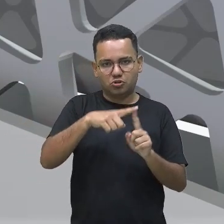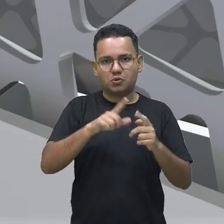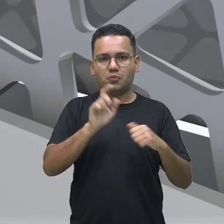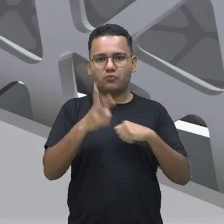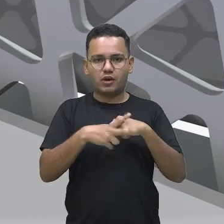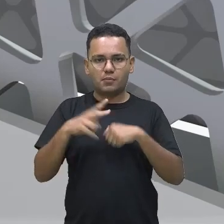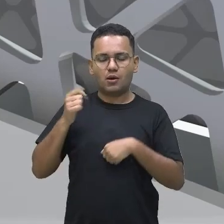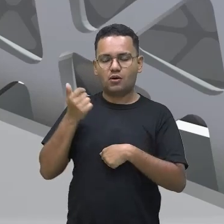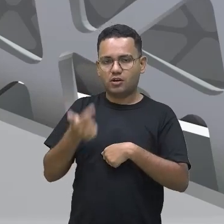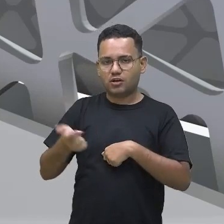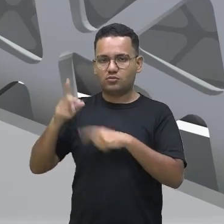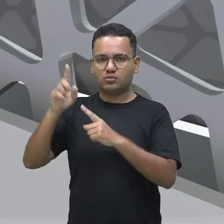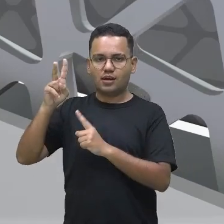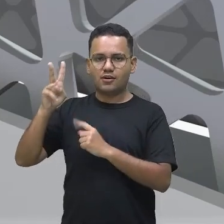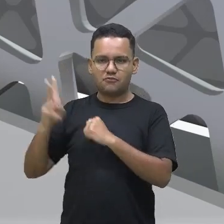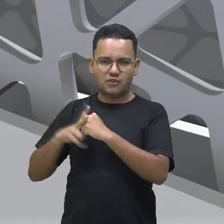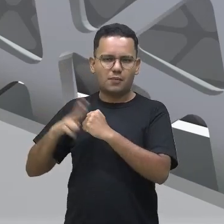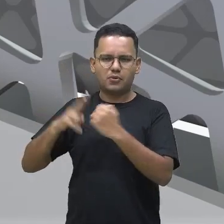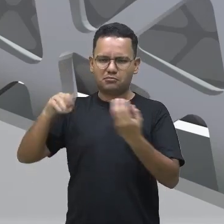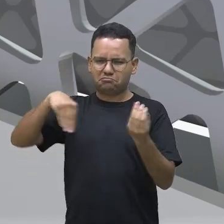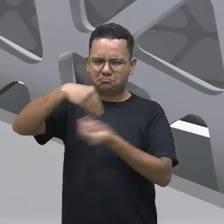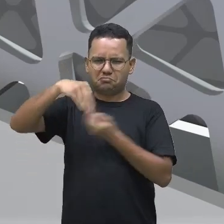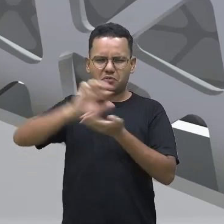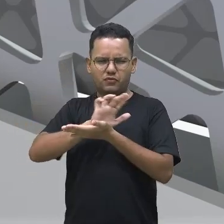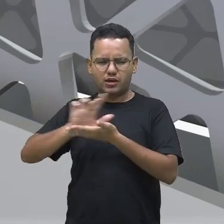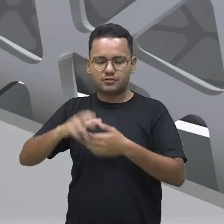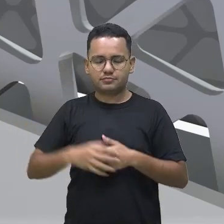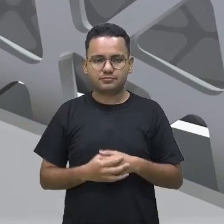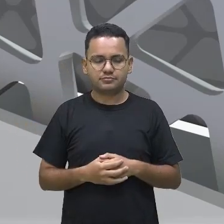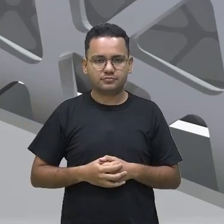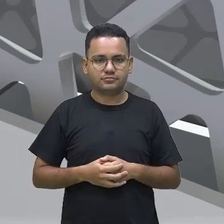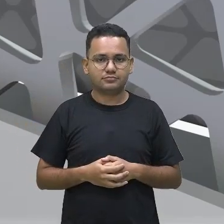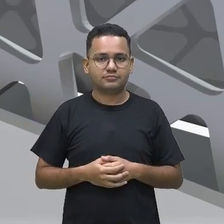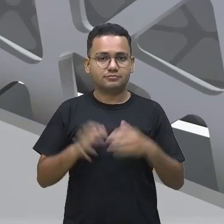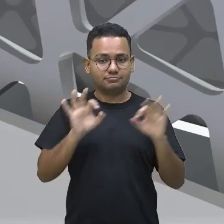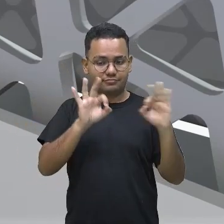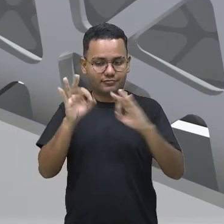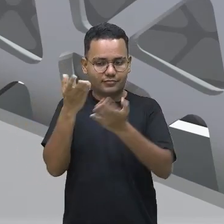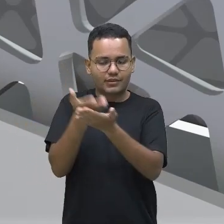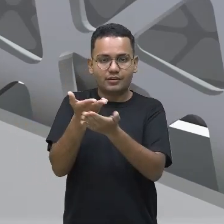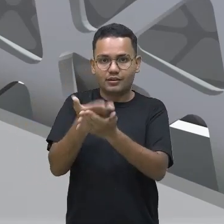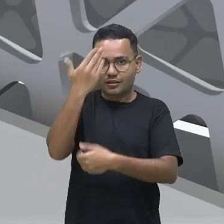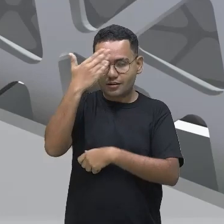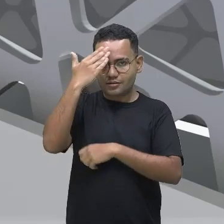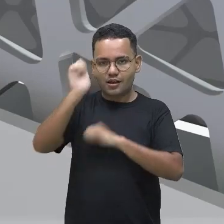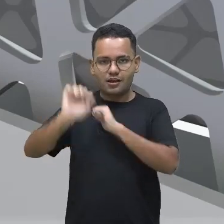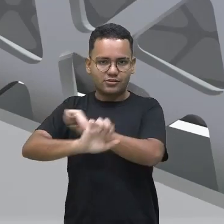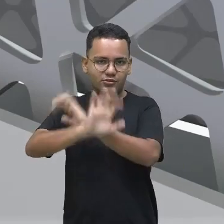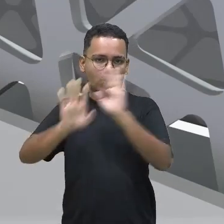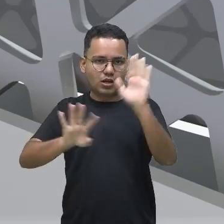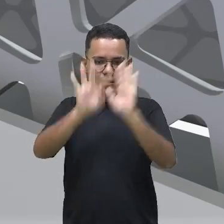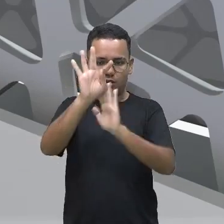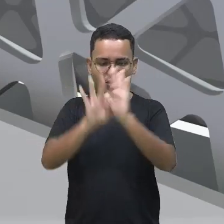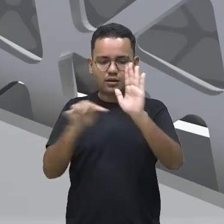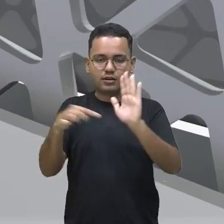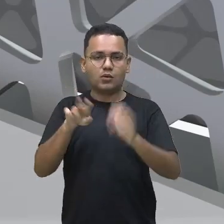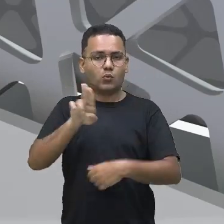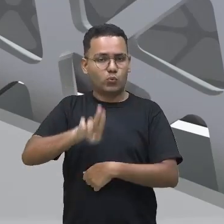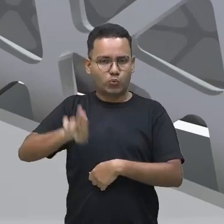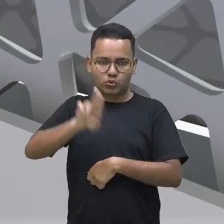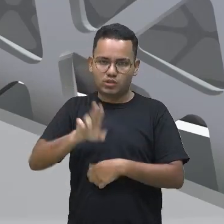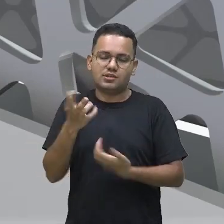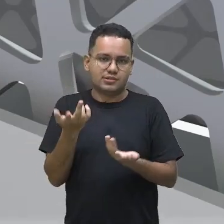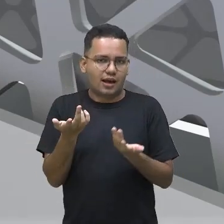ok? Então, eu espero que vocês tenham compreendido, né? A utilização dessas linguagens